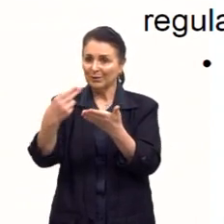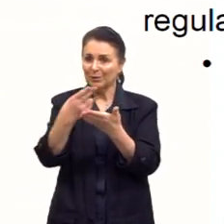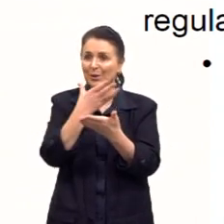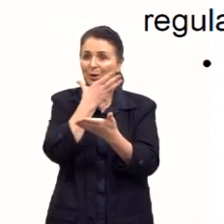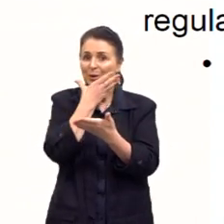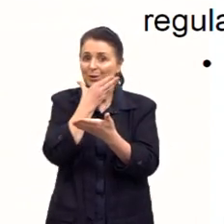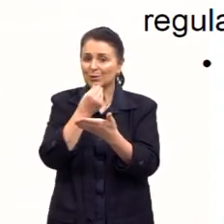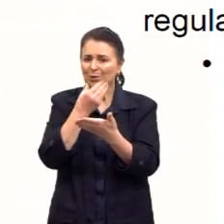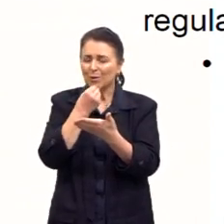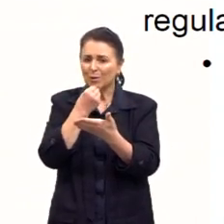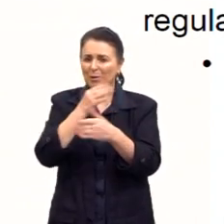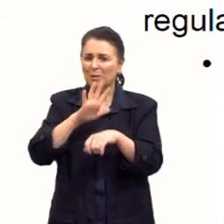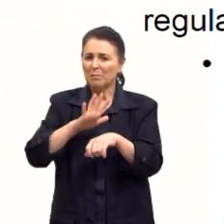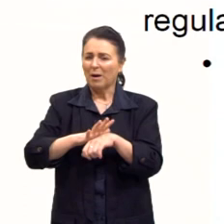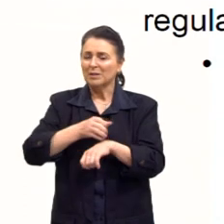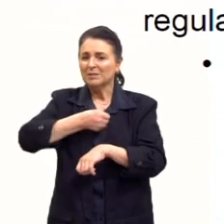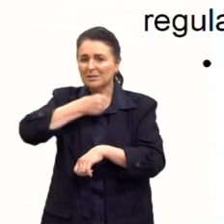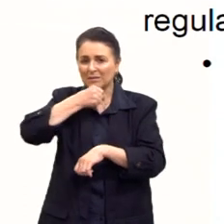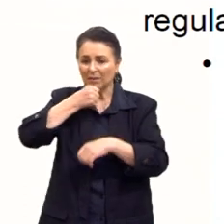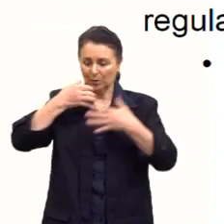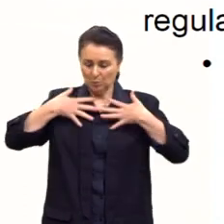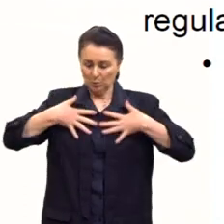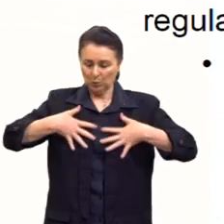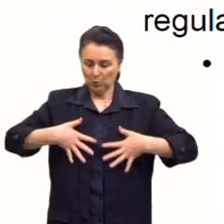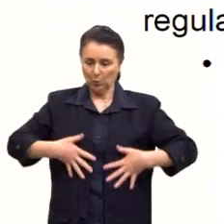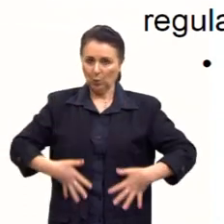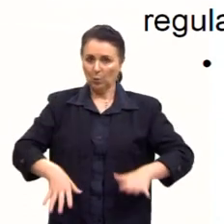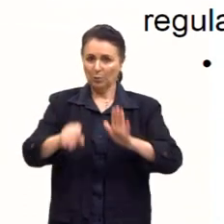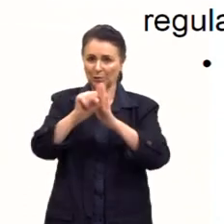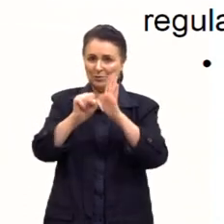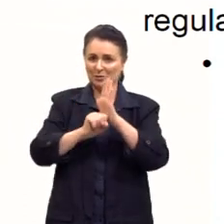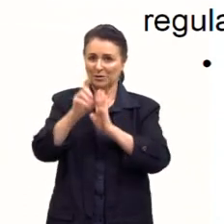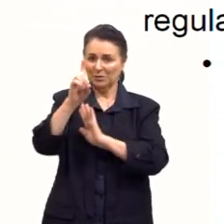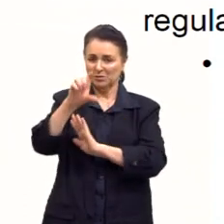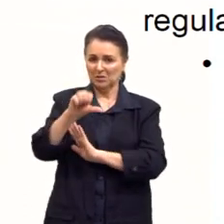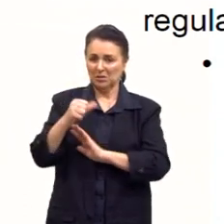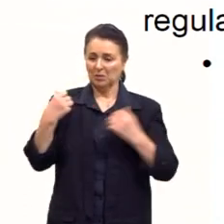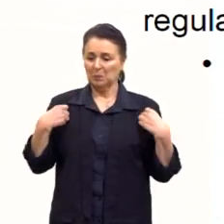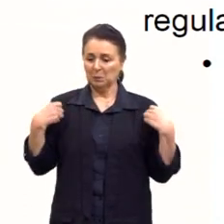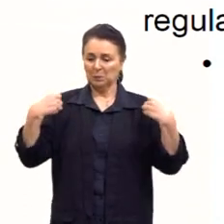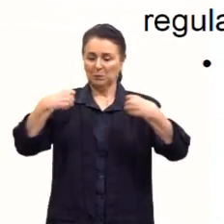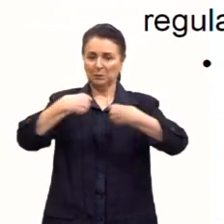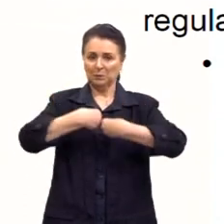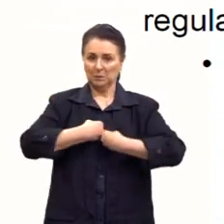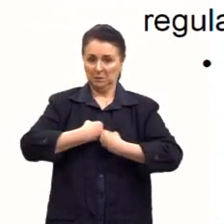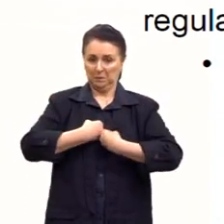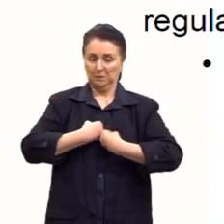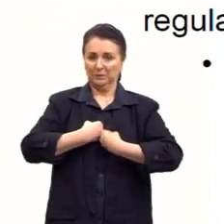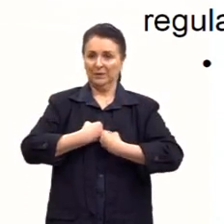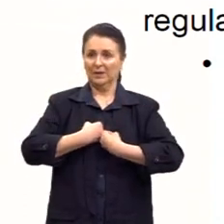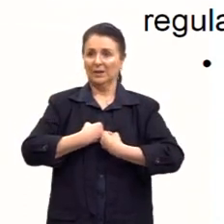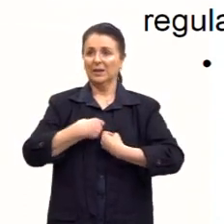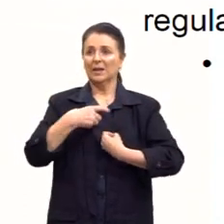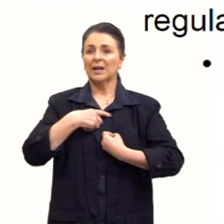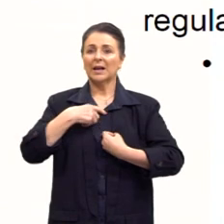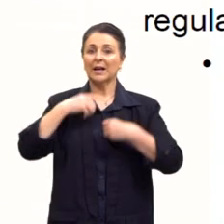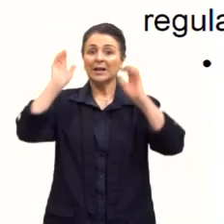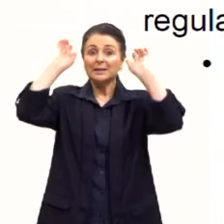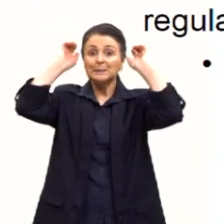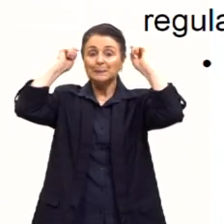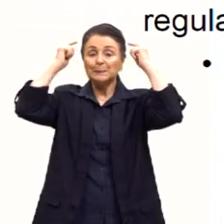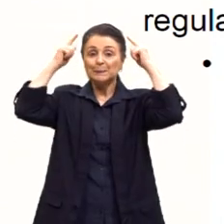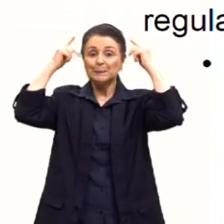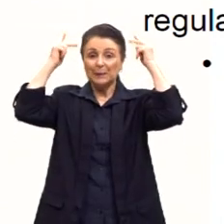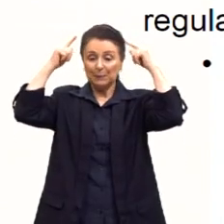homem mais velho, com aquelas vestes do século XIX, uma casaca bem imponente, e aquelas peruquinhas que o